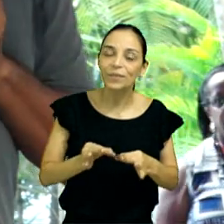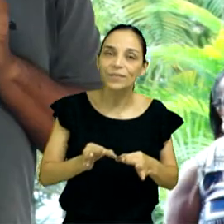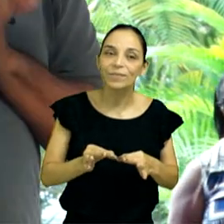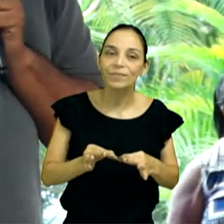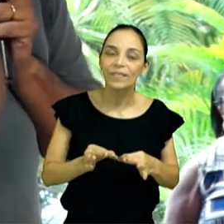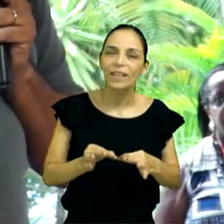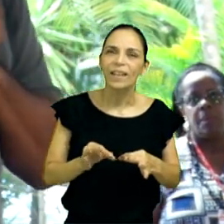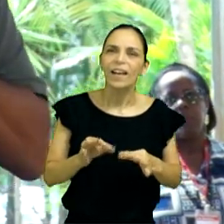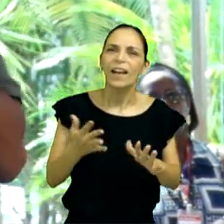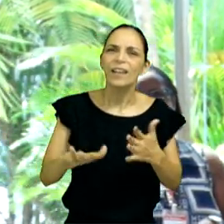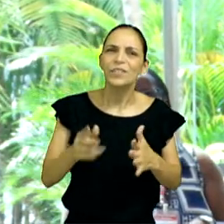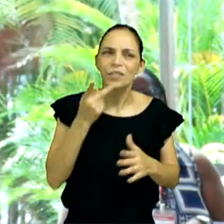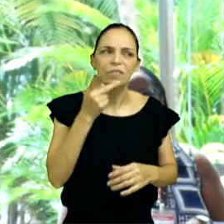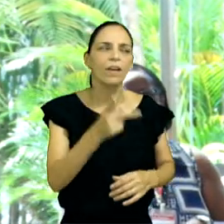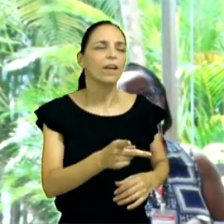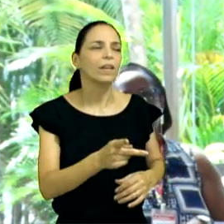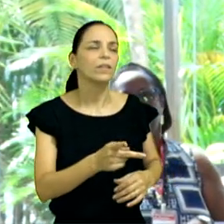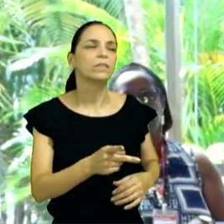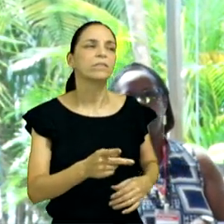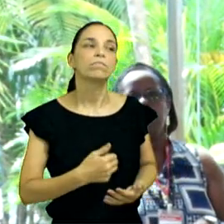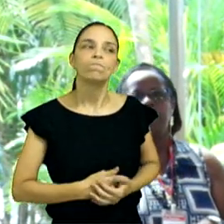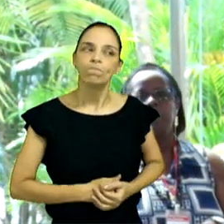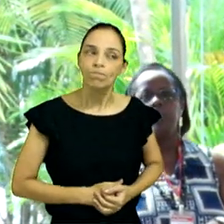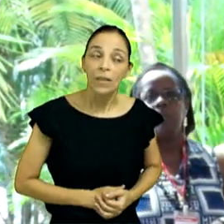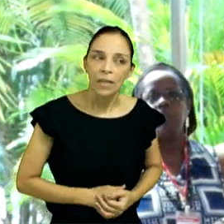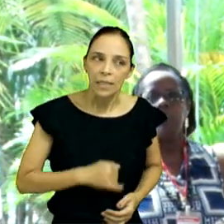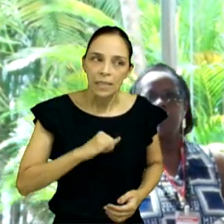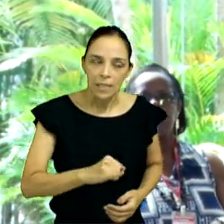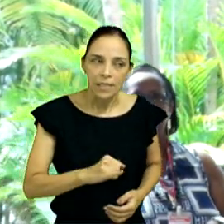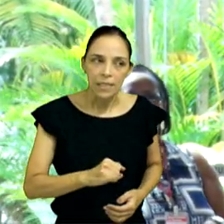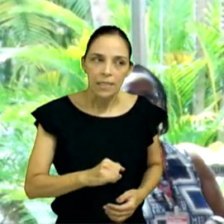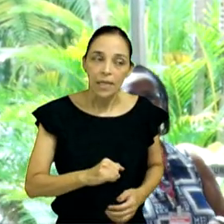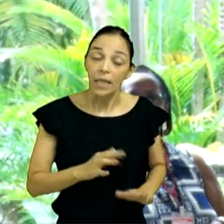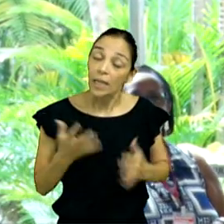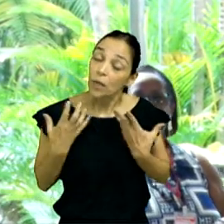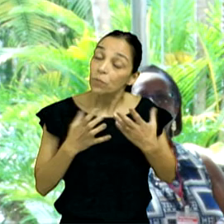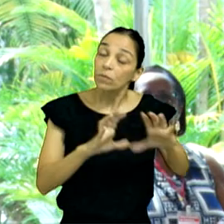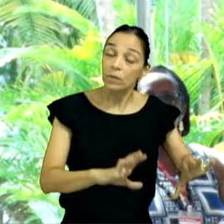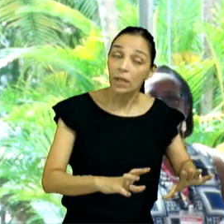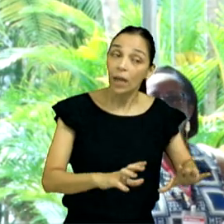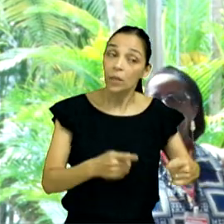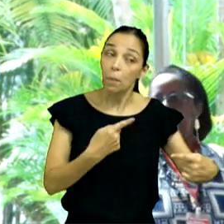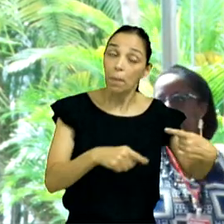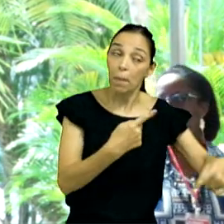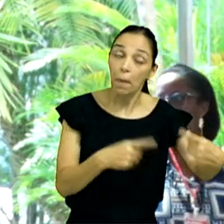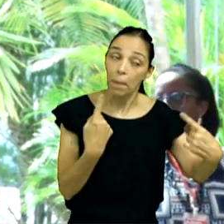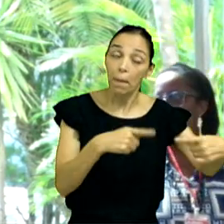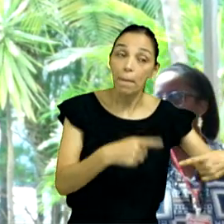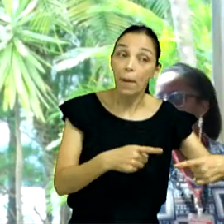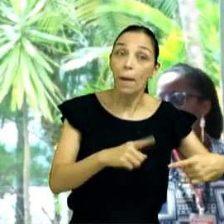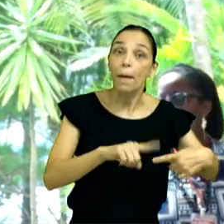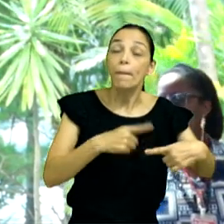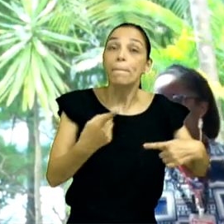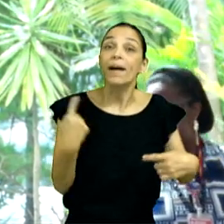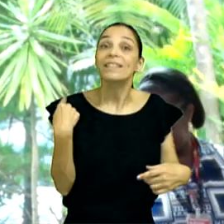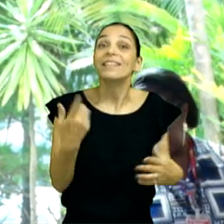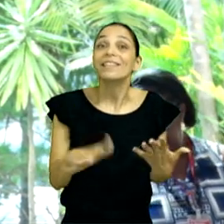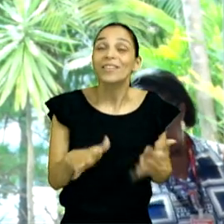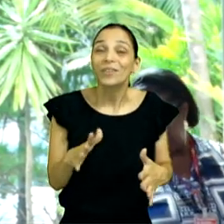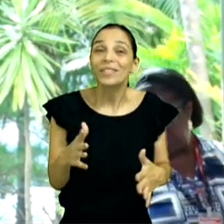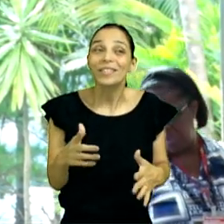riscou, eu pago para não entrar, mas quando eu entro, pago para não sair da briga, tem um monte de história assim, de ser humano, de reação,